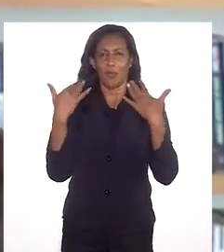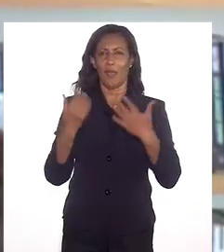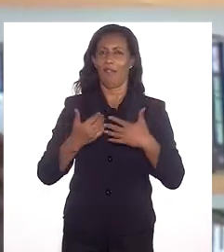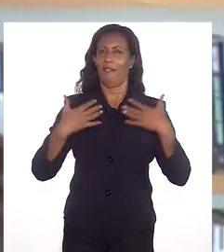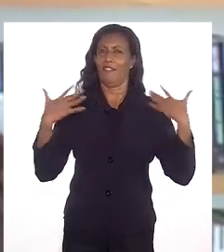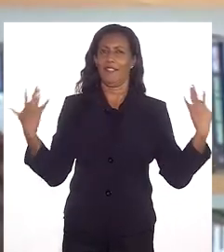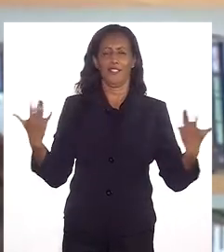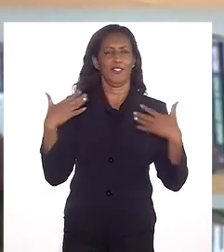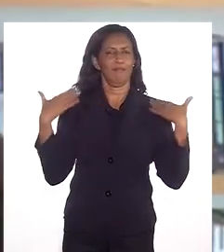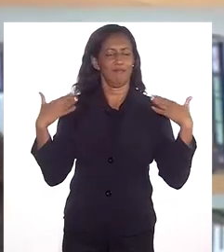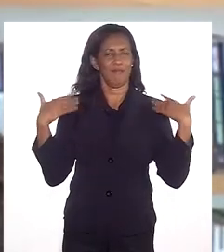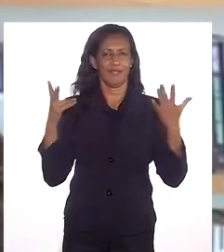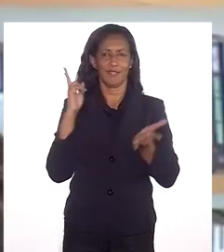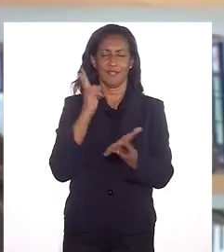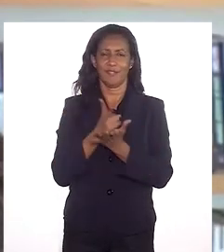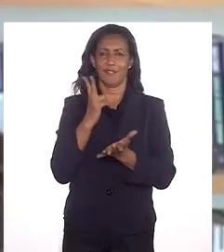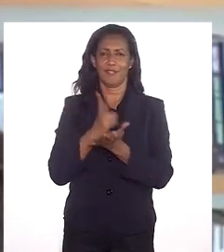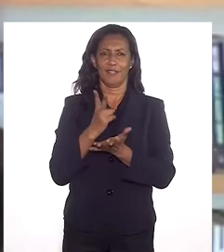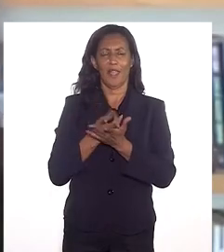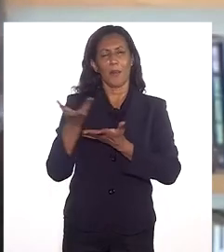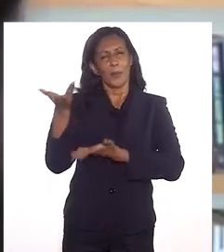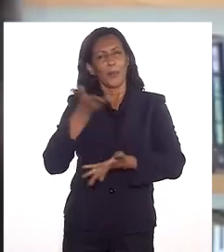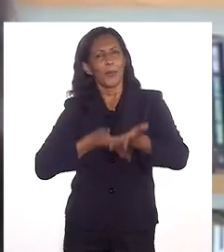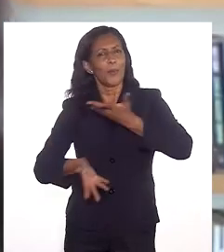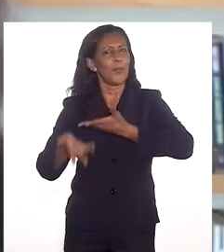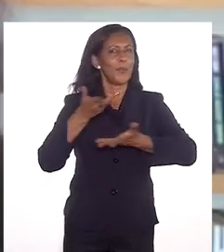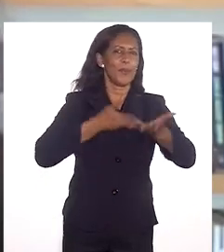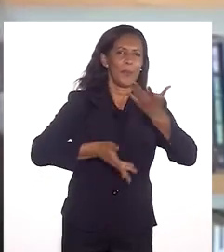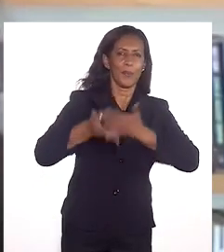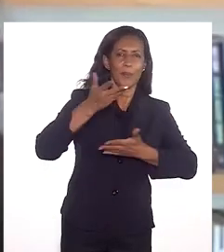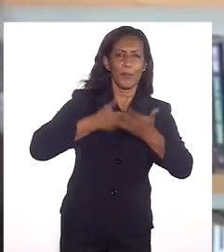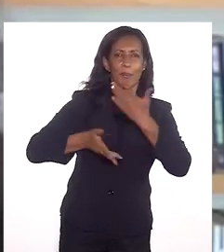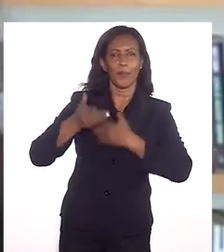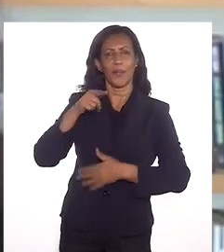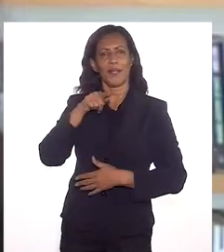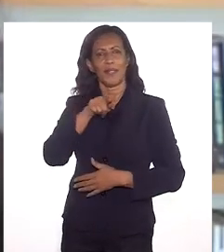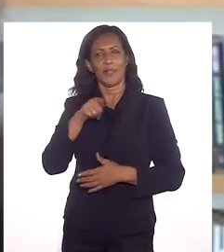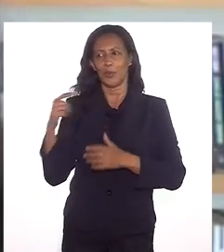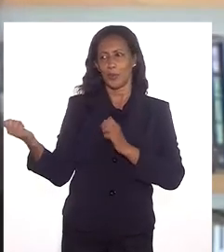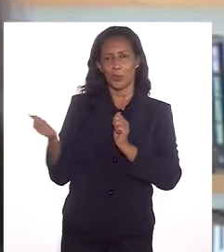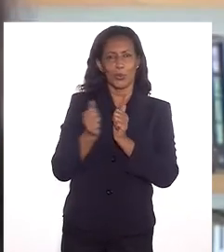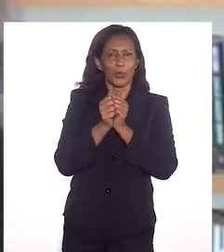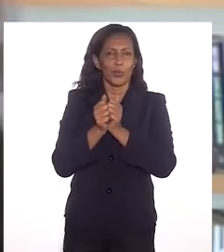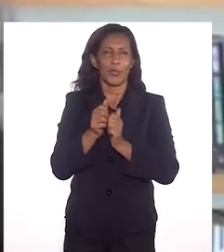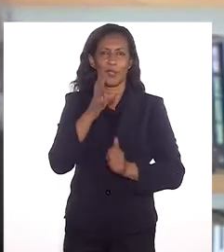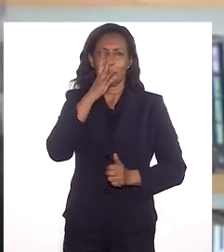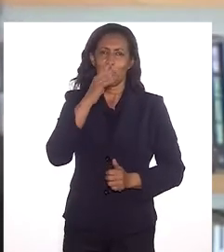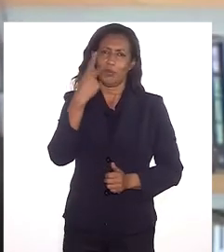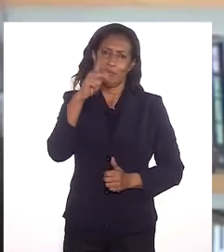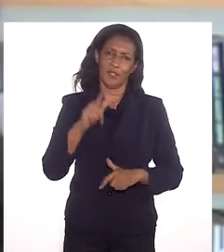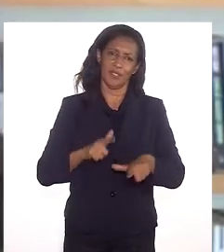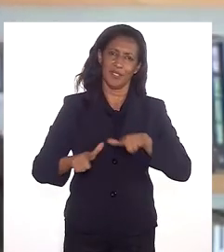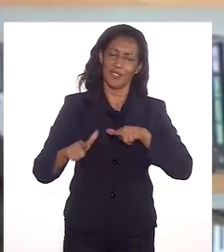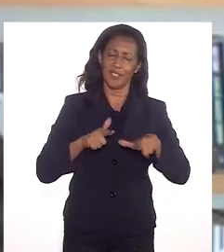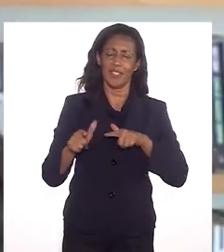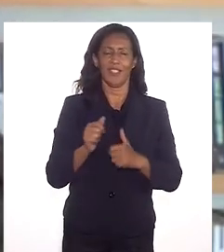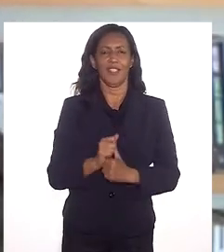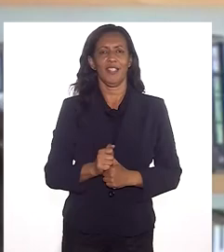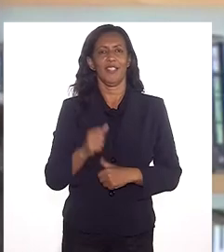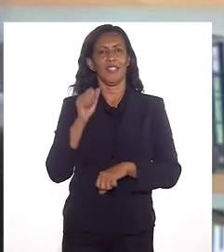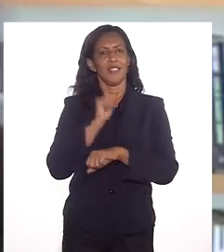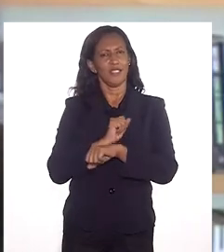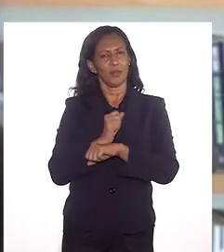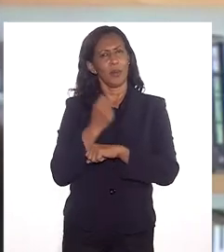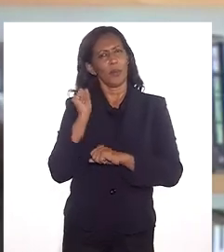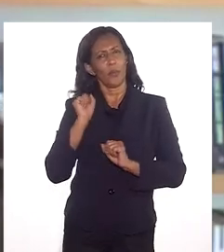TV Alerja. Para mim é uma grande alegria sempre participar de eventos na sua companhia. admiro muito o teu trabalho